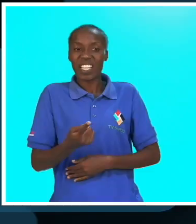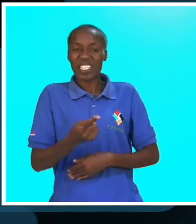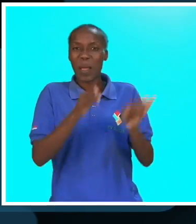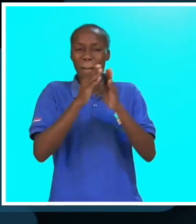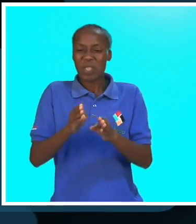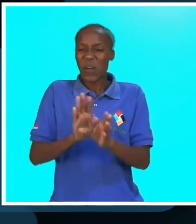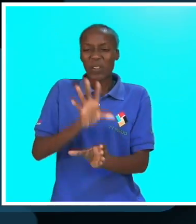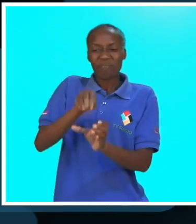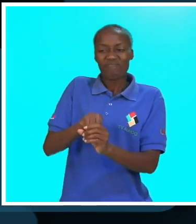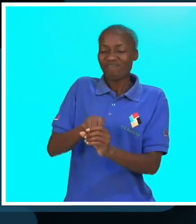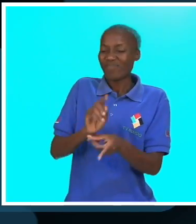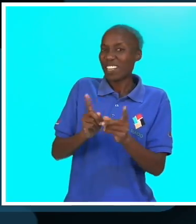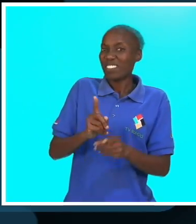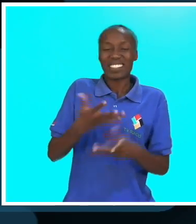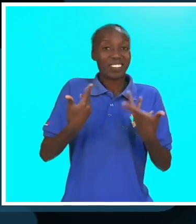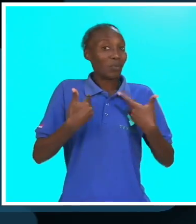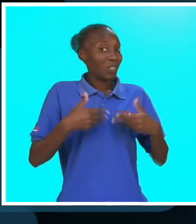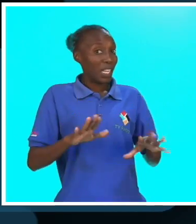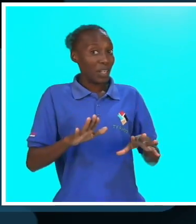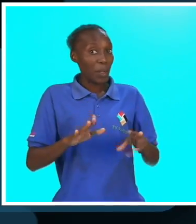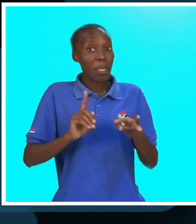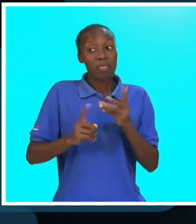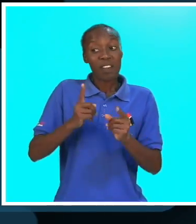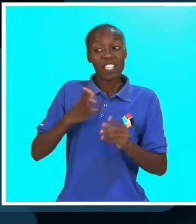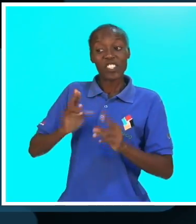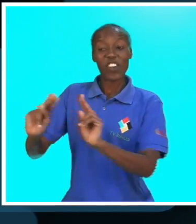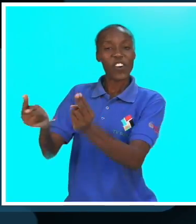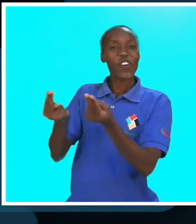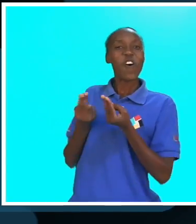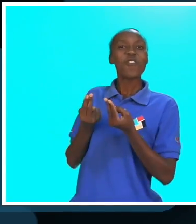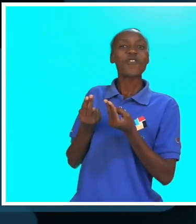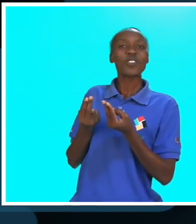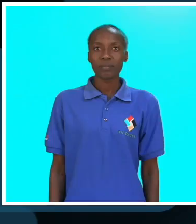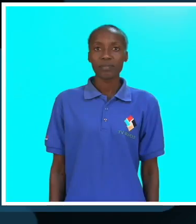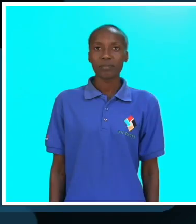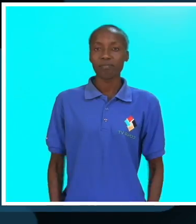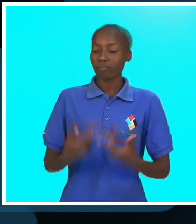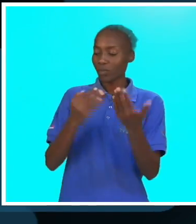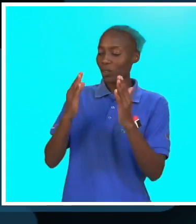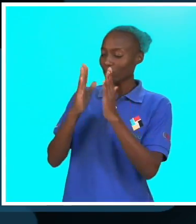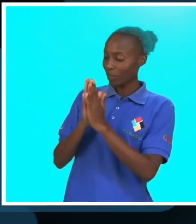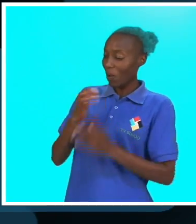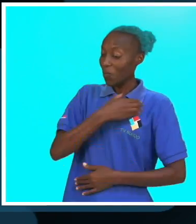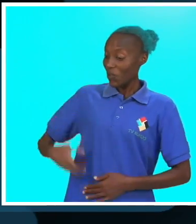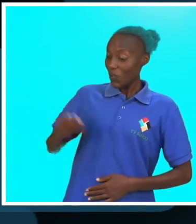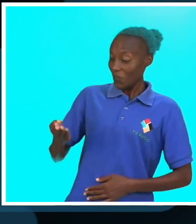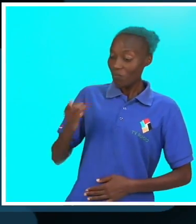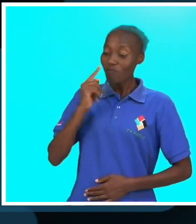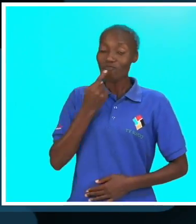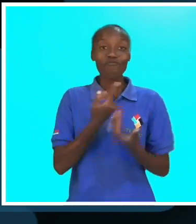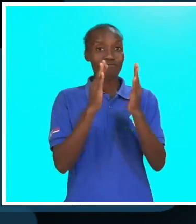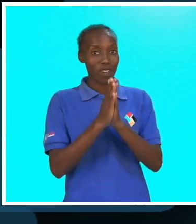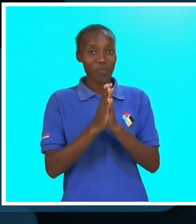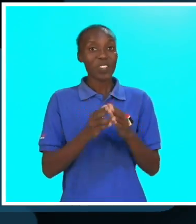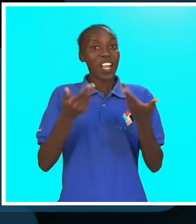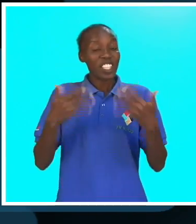atletas já inscritos pelo IPSA para optar pelos novos. Muito obrigado, senhor presidente. E